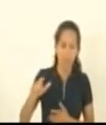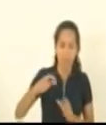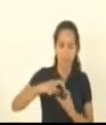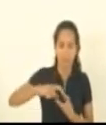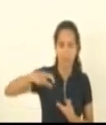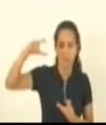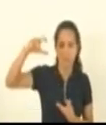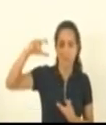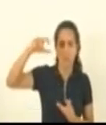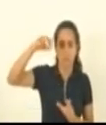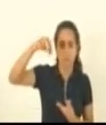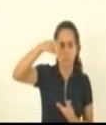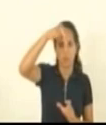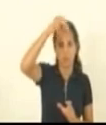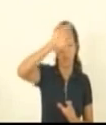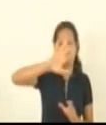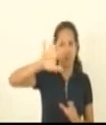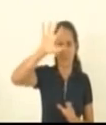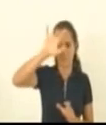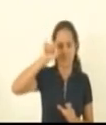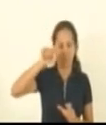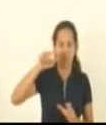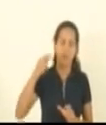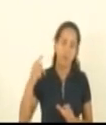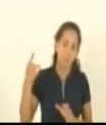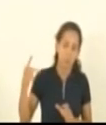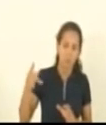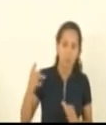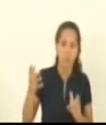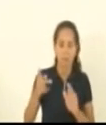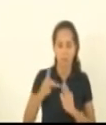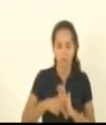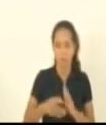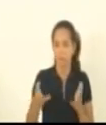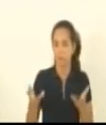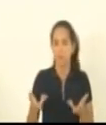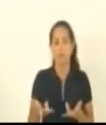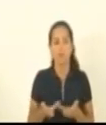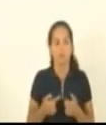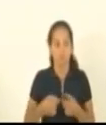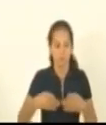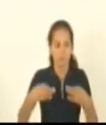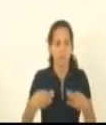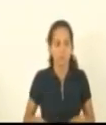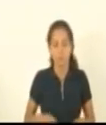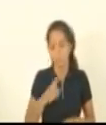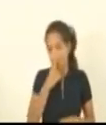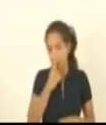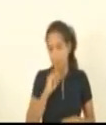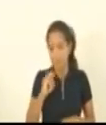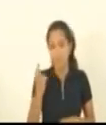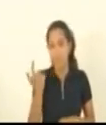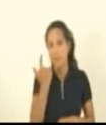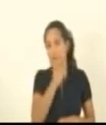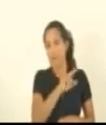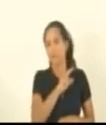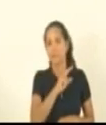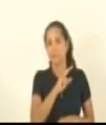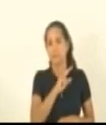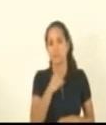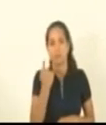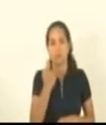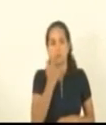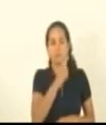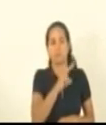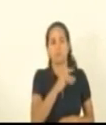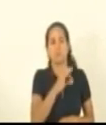Espírito Santo pelo brilhante projeto que certamente se nós conseguíssemos derrubar esse